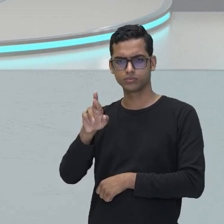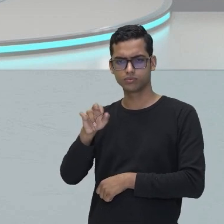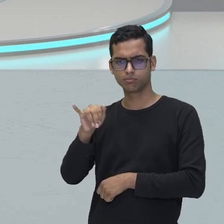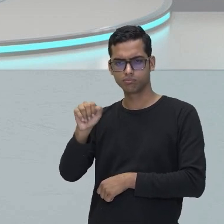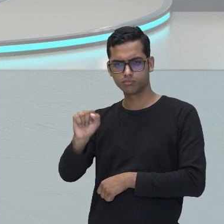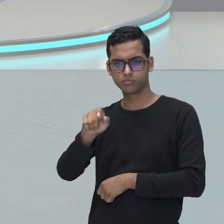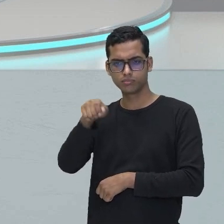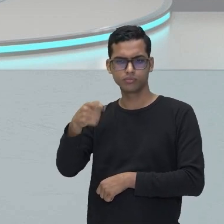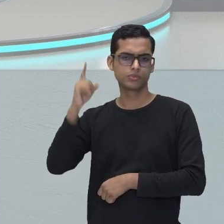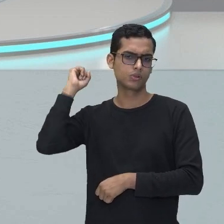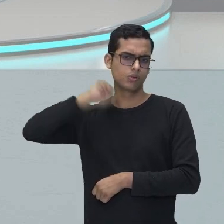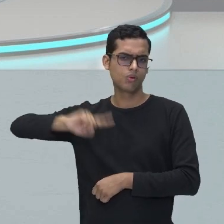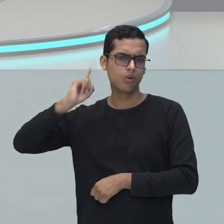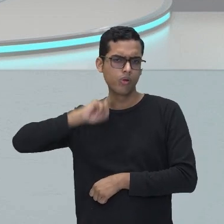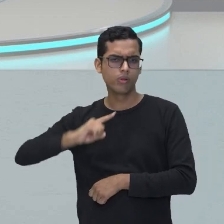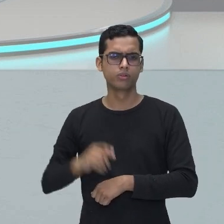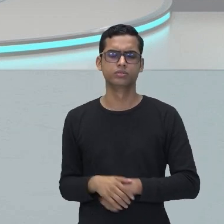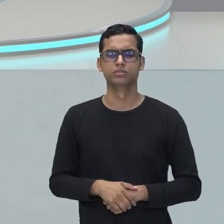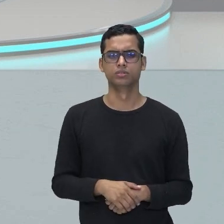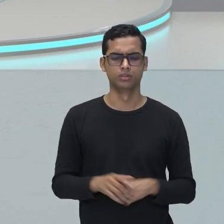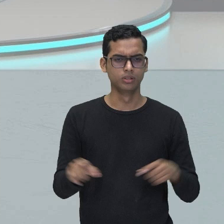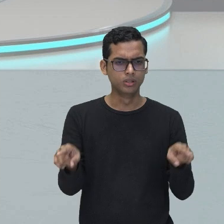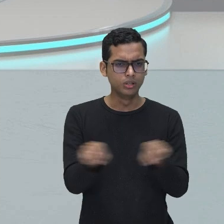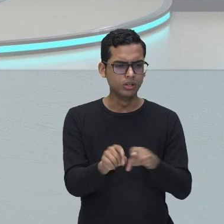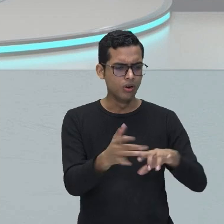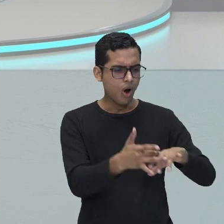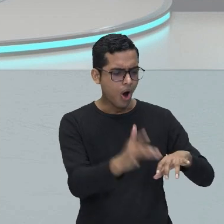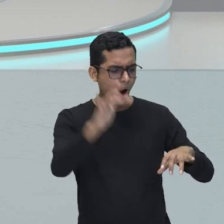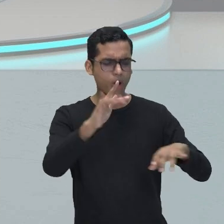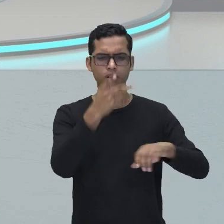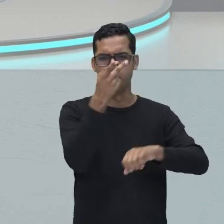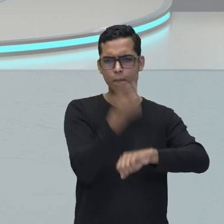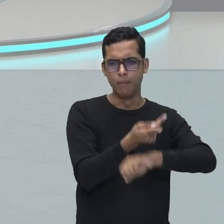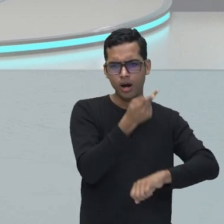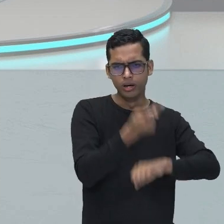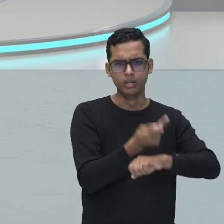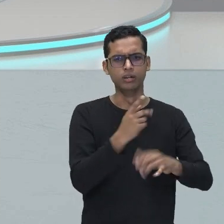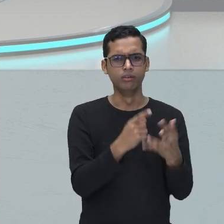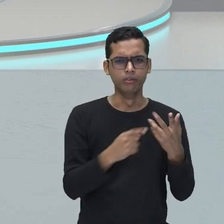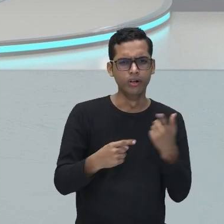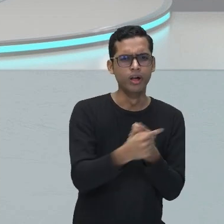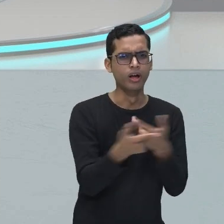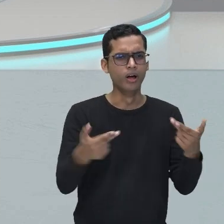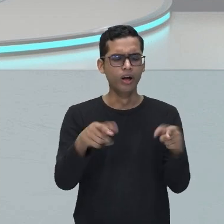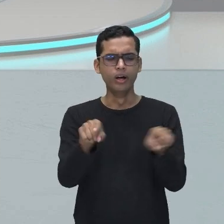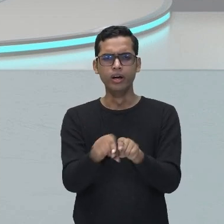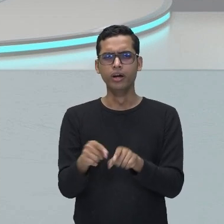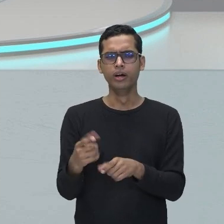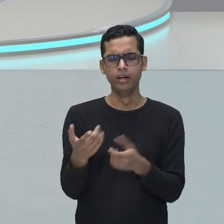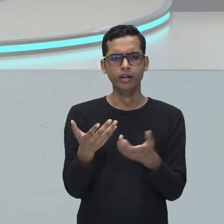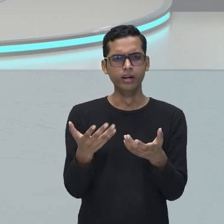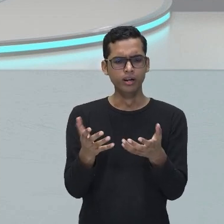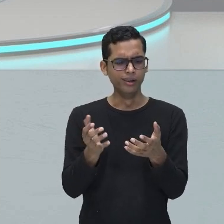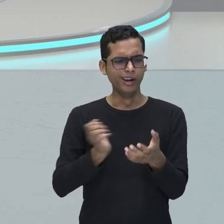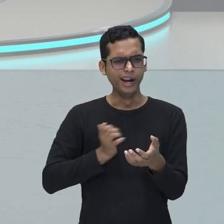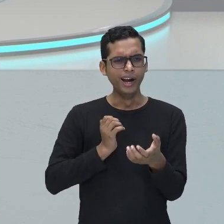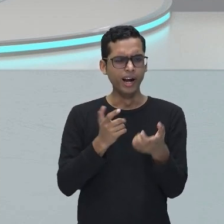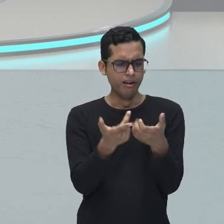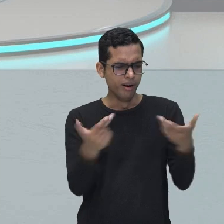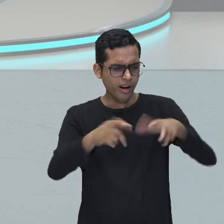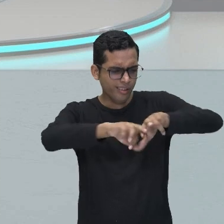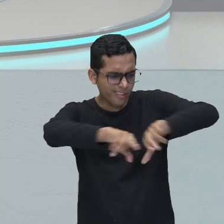ouro, prata, todo tipo de riqueza, não é? E aí, passou a ser o grande foco, não é?